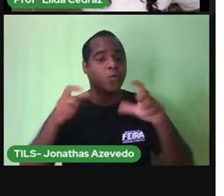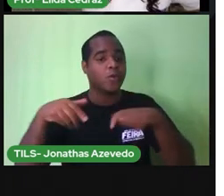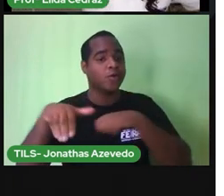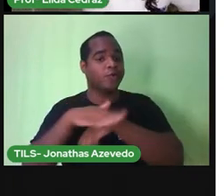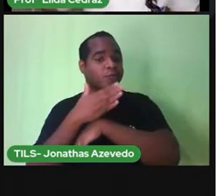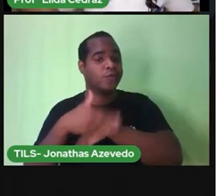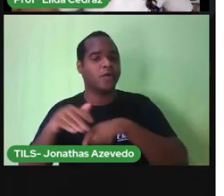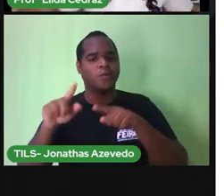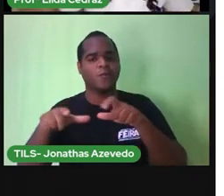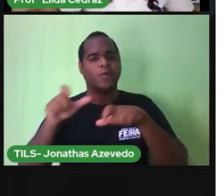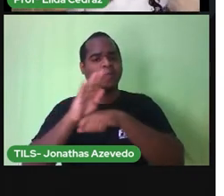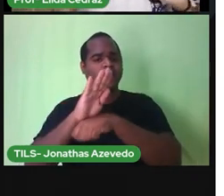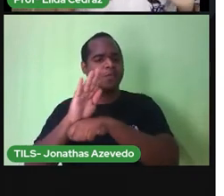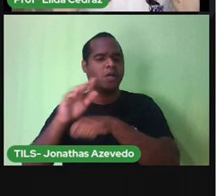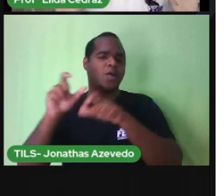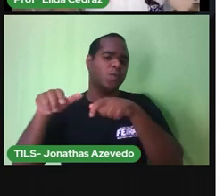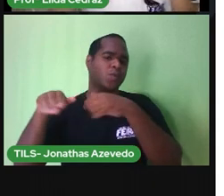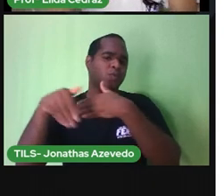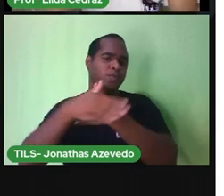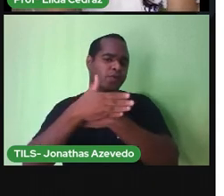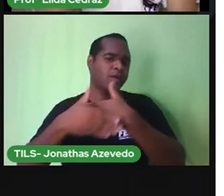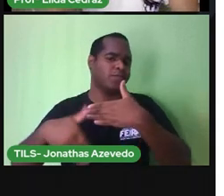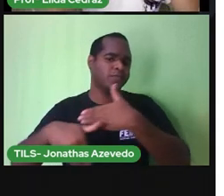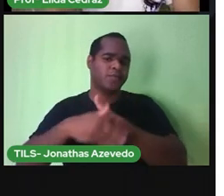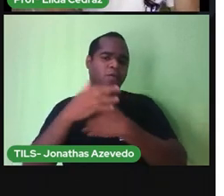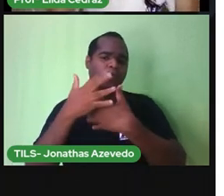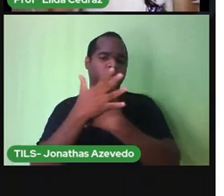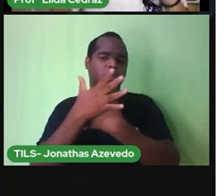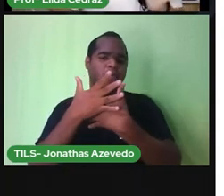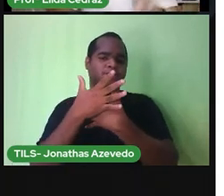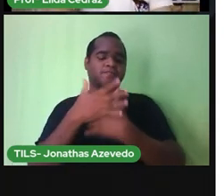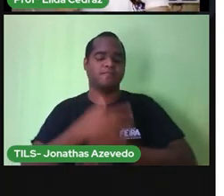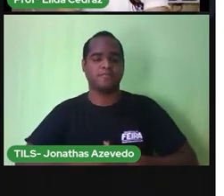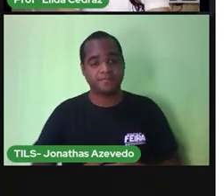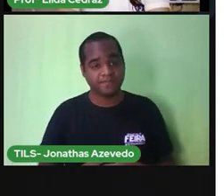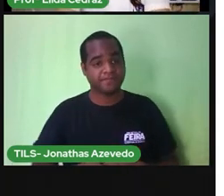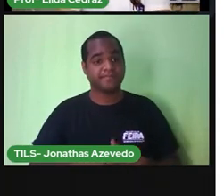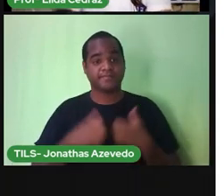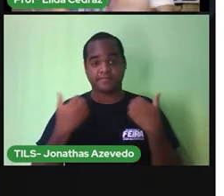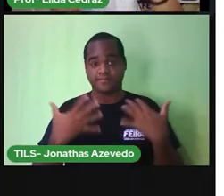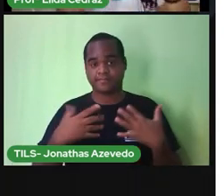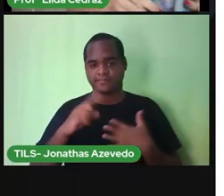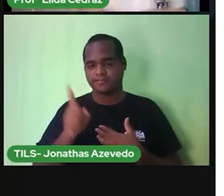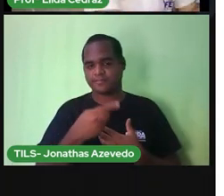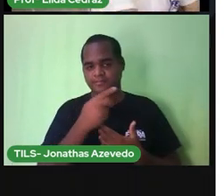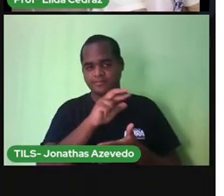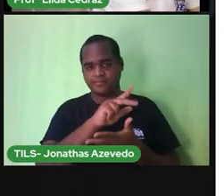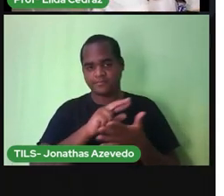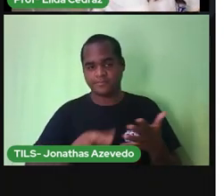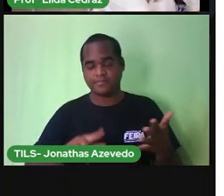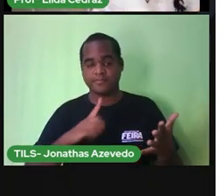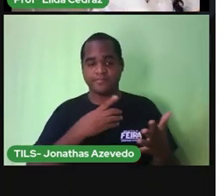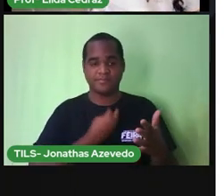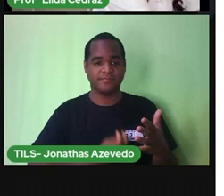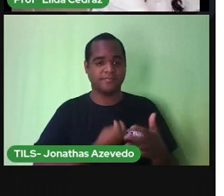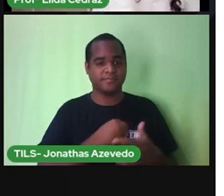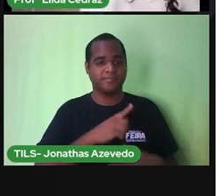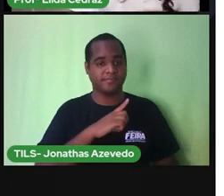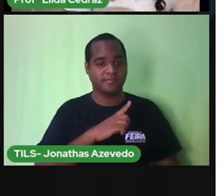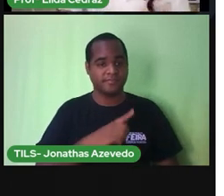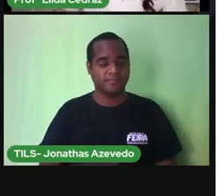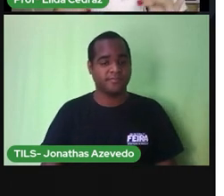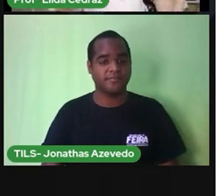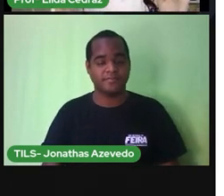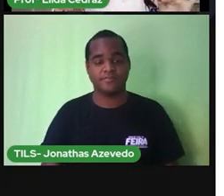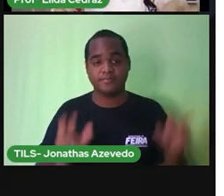o bairro, a cidade. Ok? Então, todos esses itens. O nosso tema